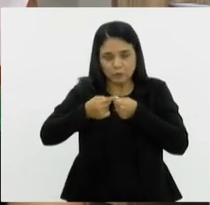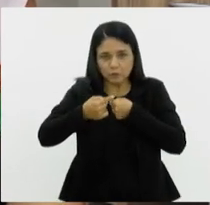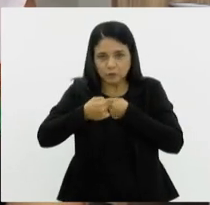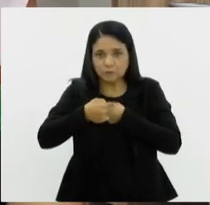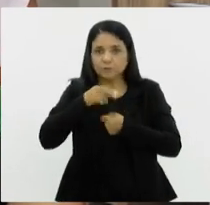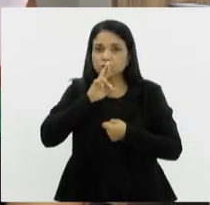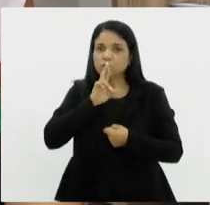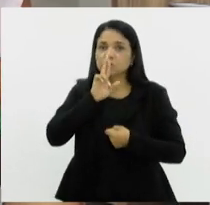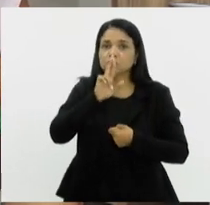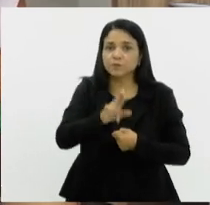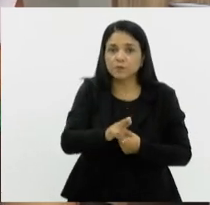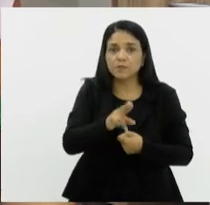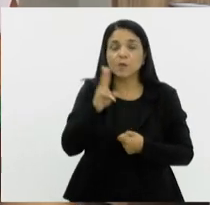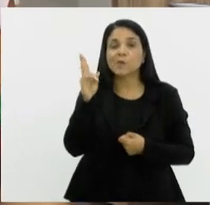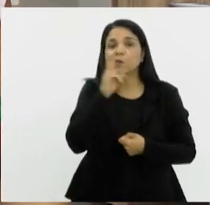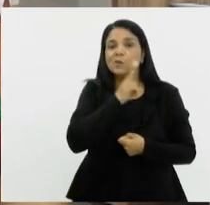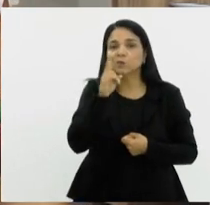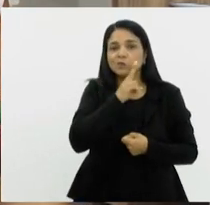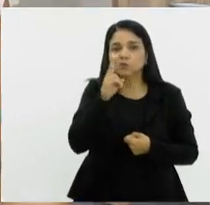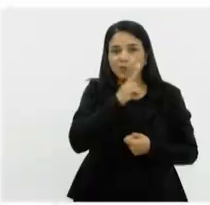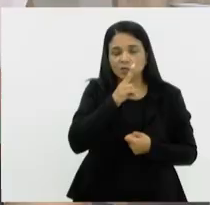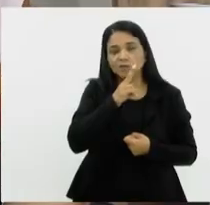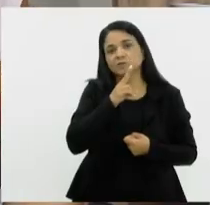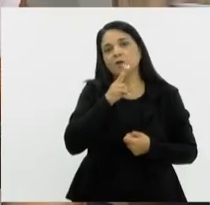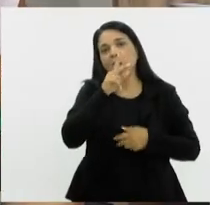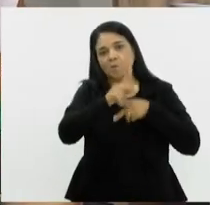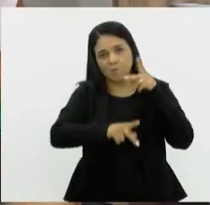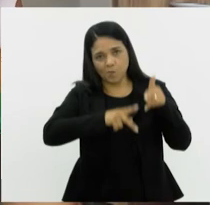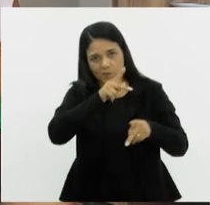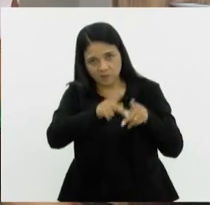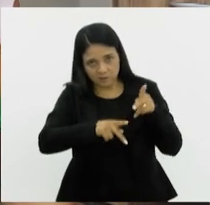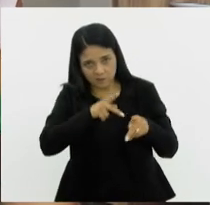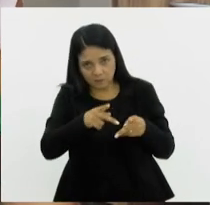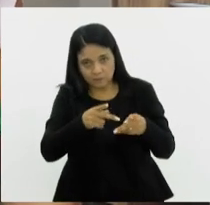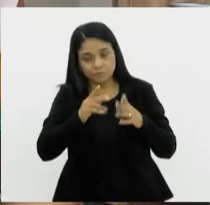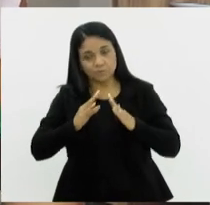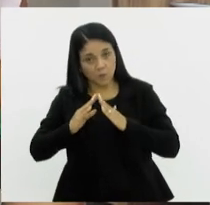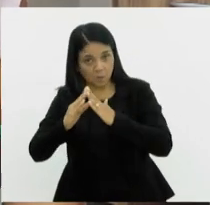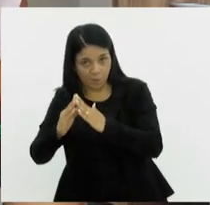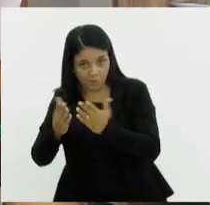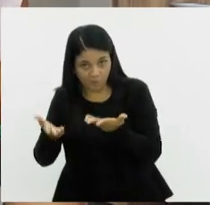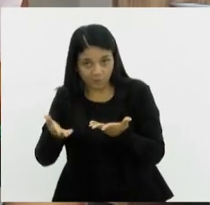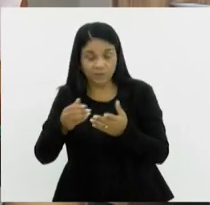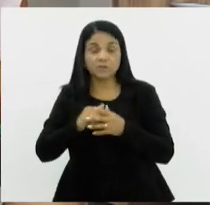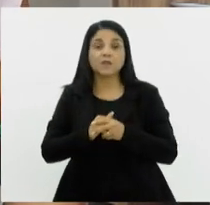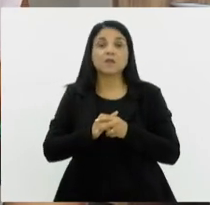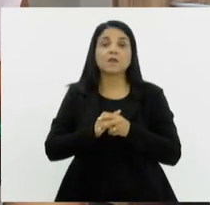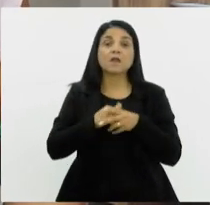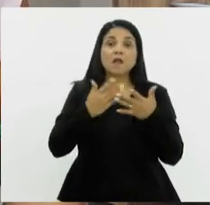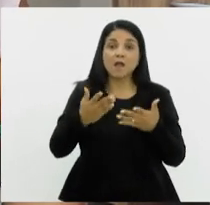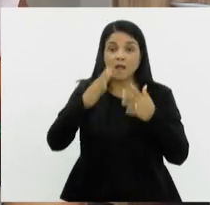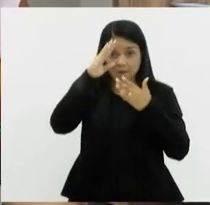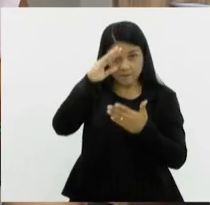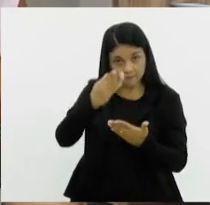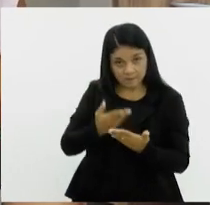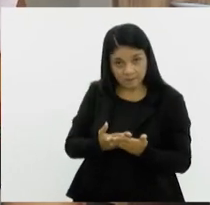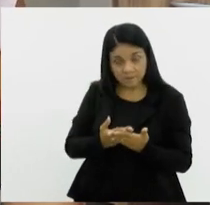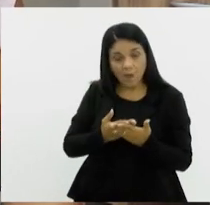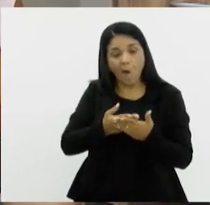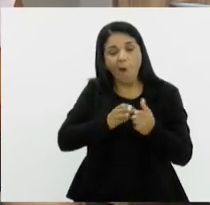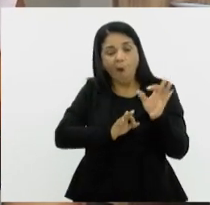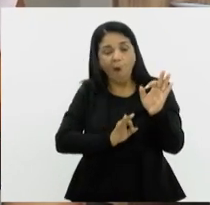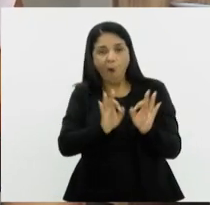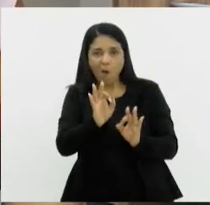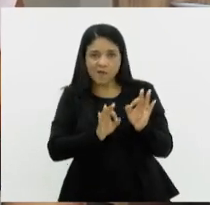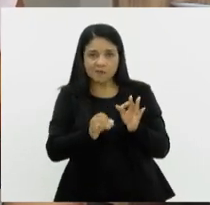responder assistencialmente os seus residentes. A gente acredita que isso faz com que haja uma organização